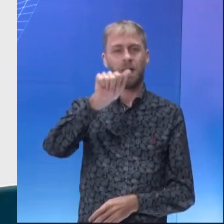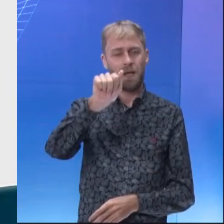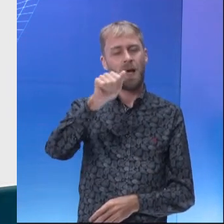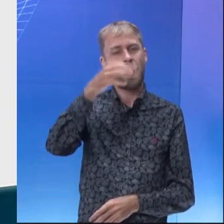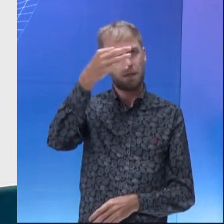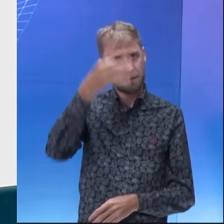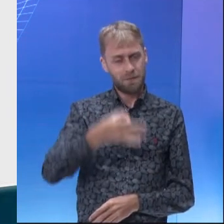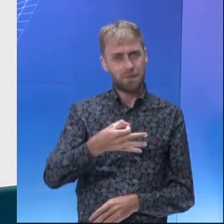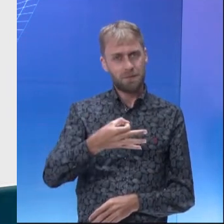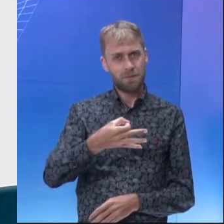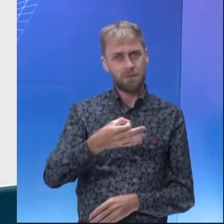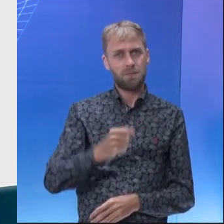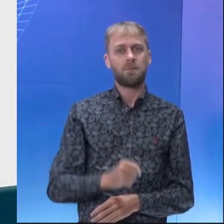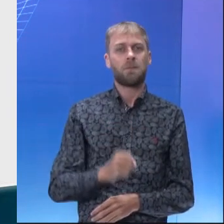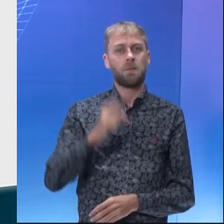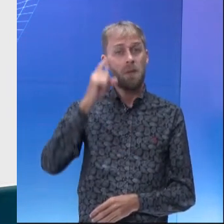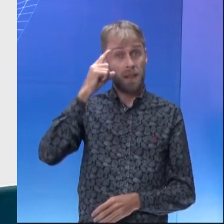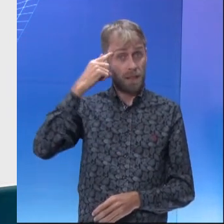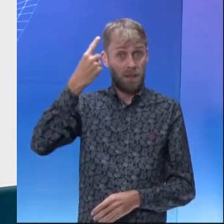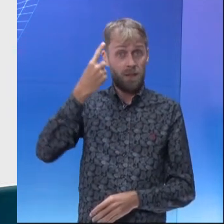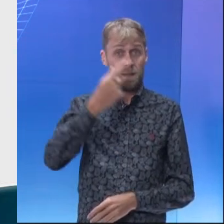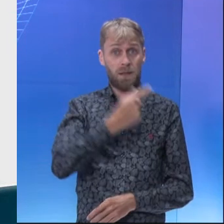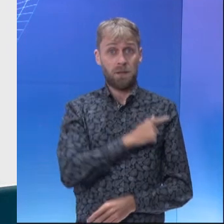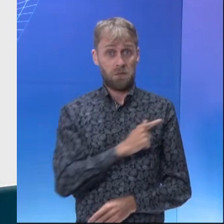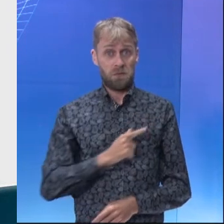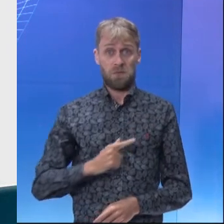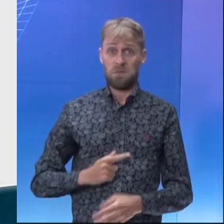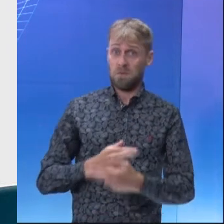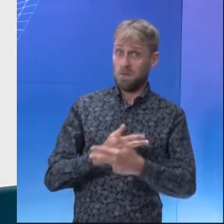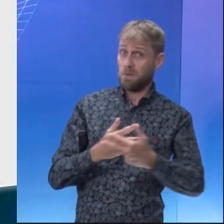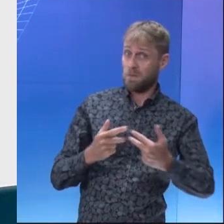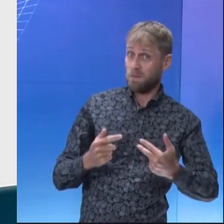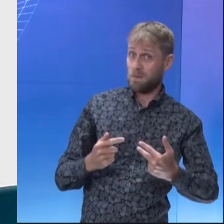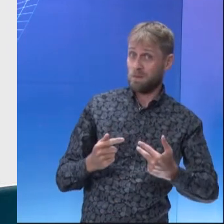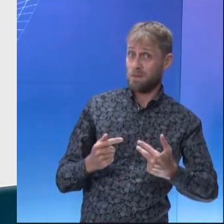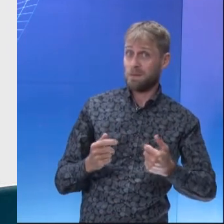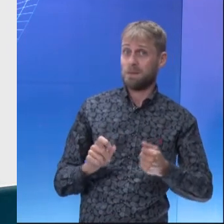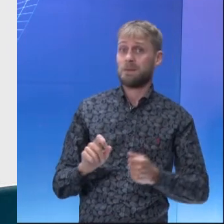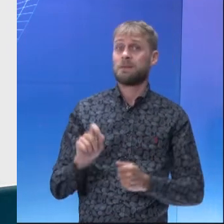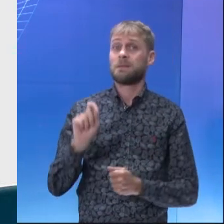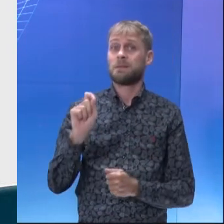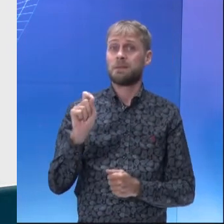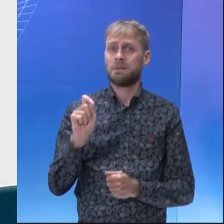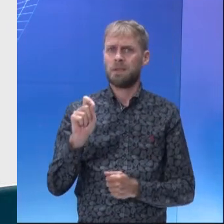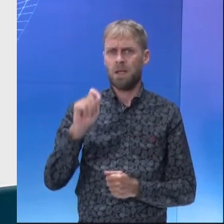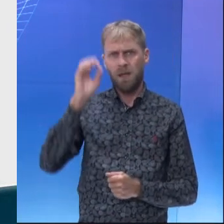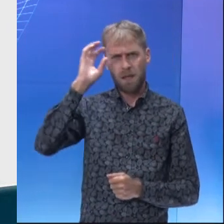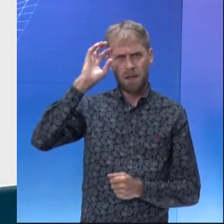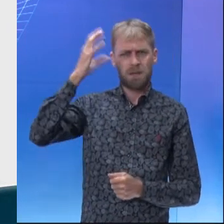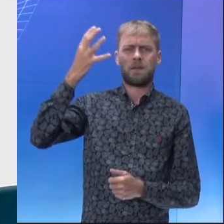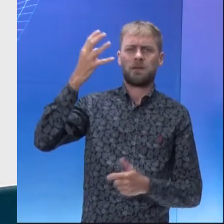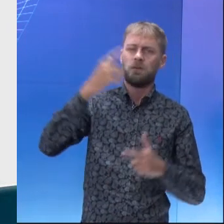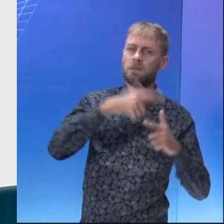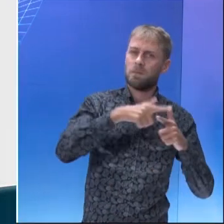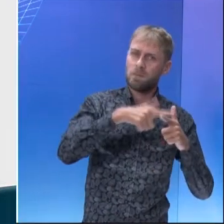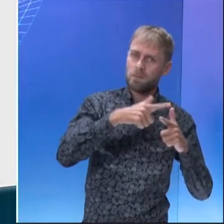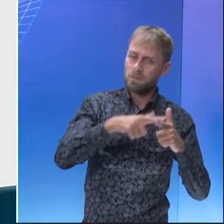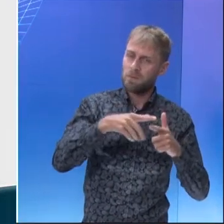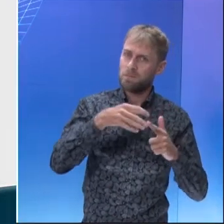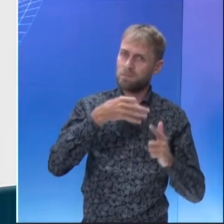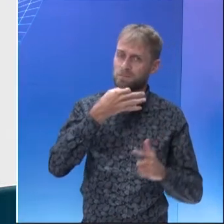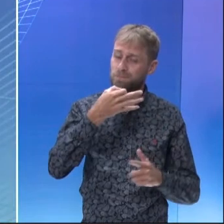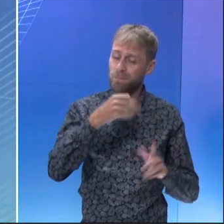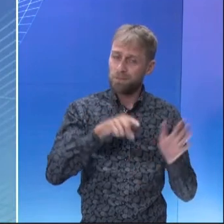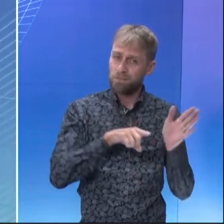gabarito. Seria uma iniciativa governamental que resolveria esse